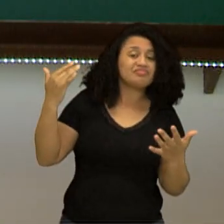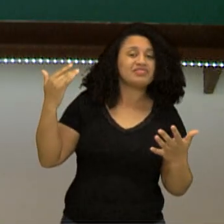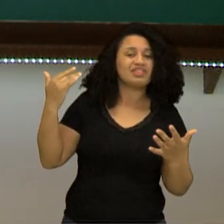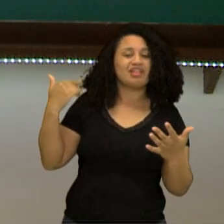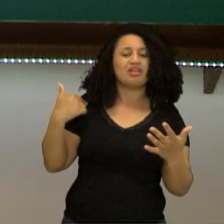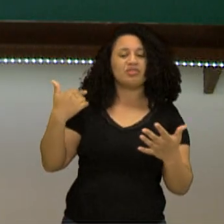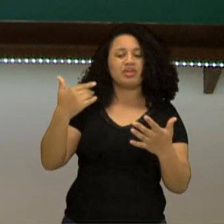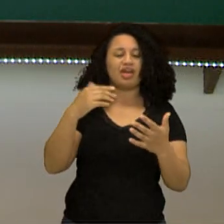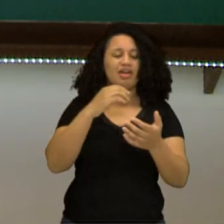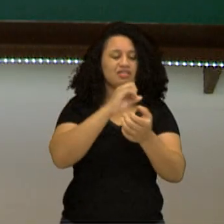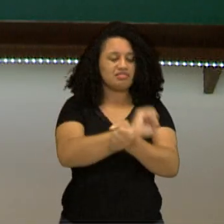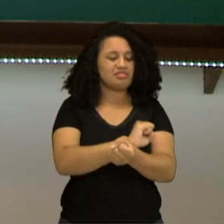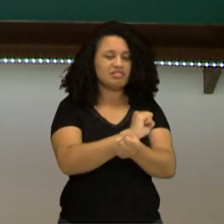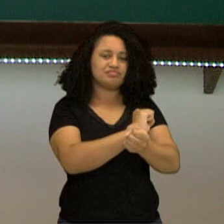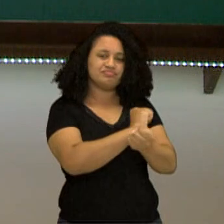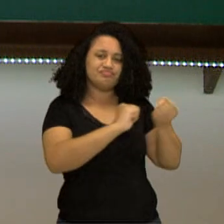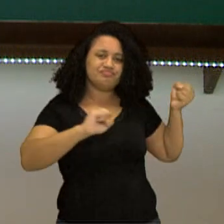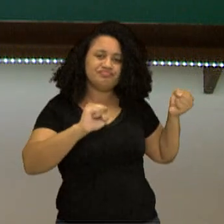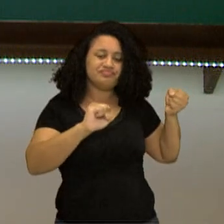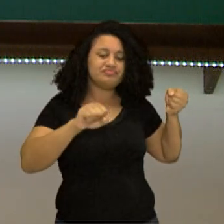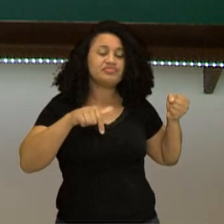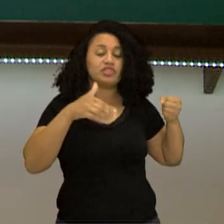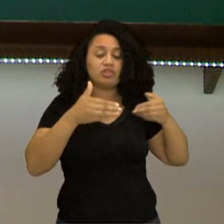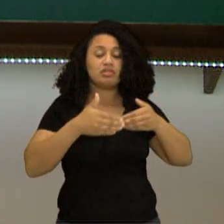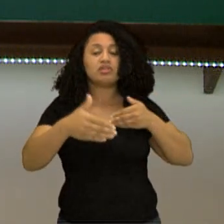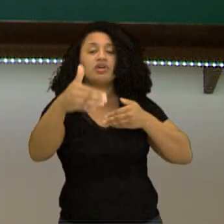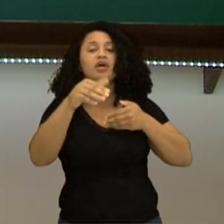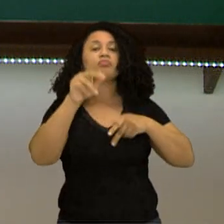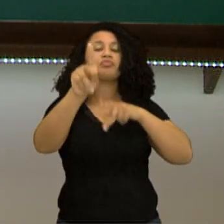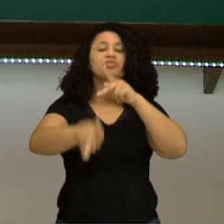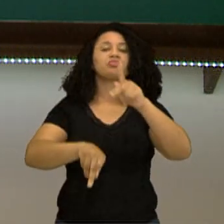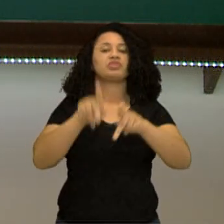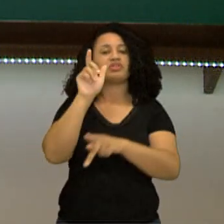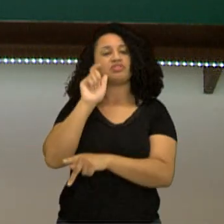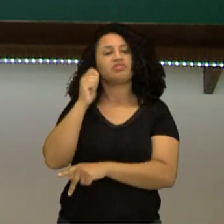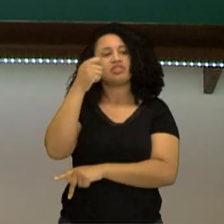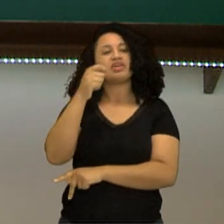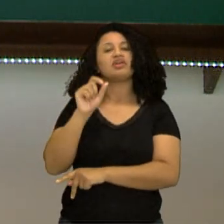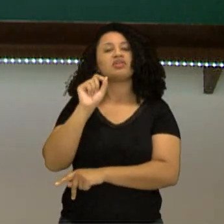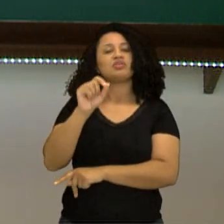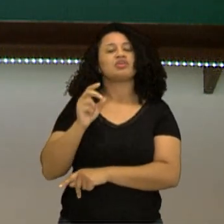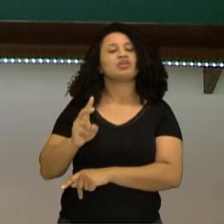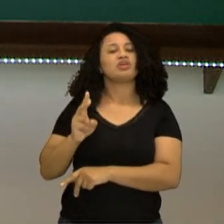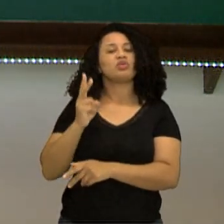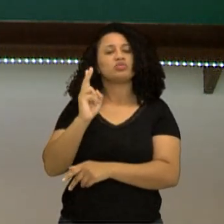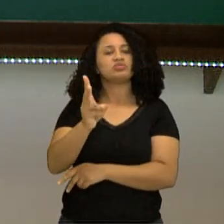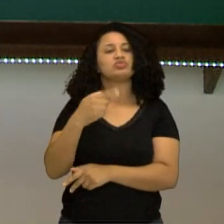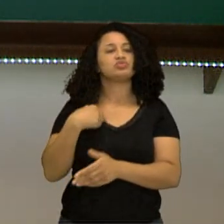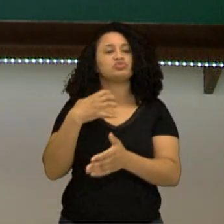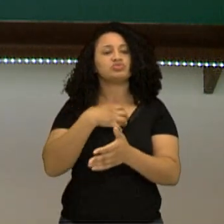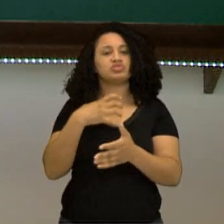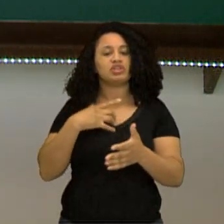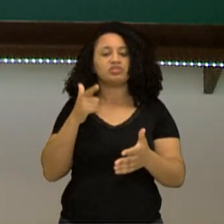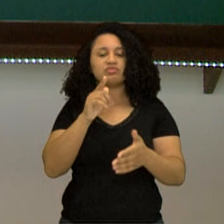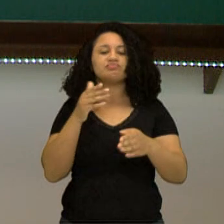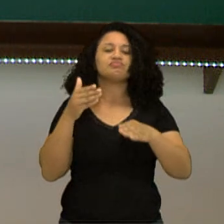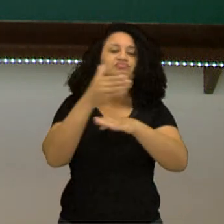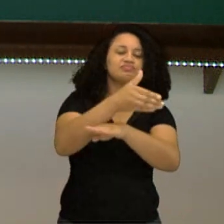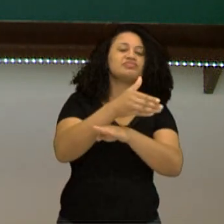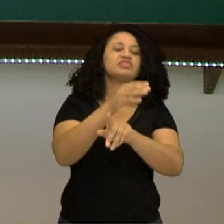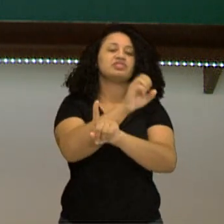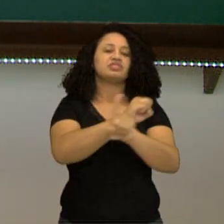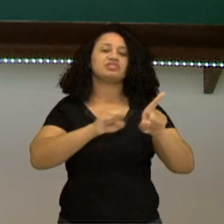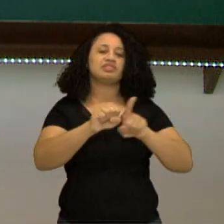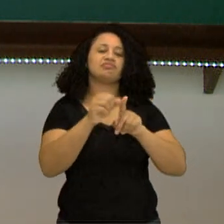fim da escravidão no Brasil, a população negra manteve formas de se integrar à sociedade, de